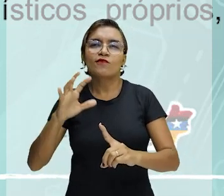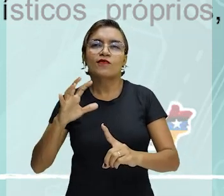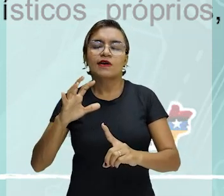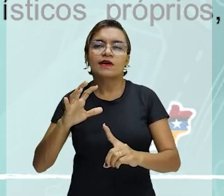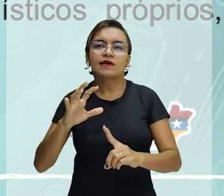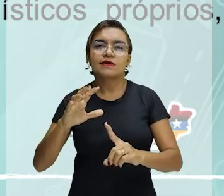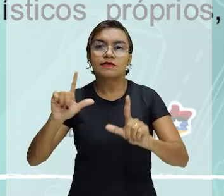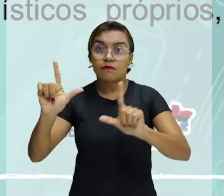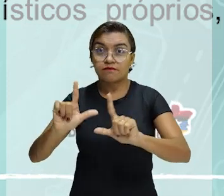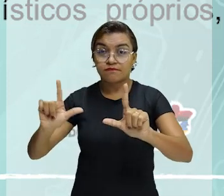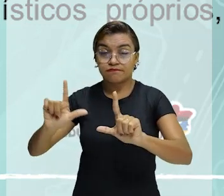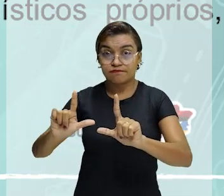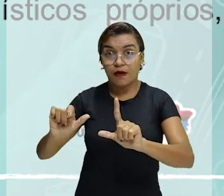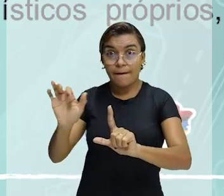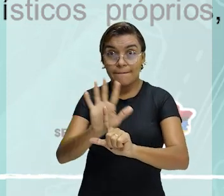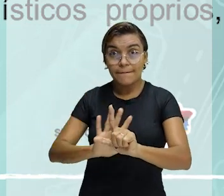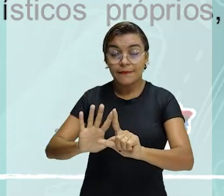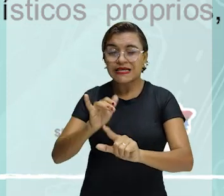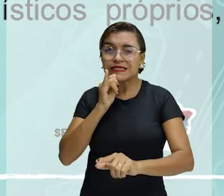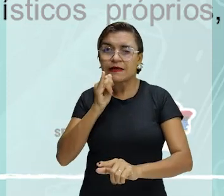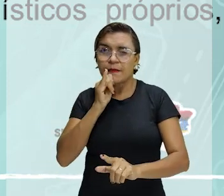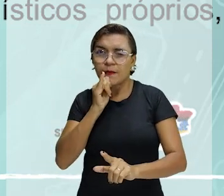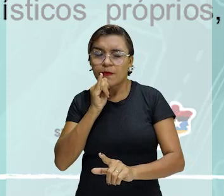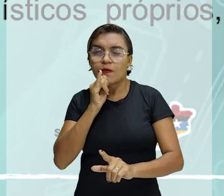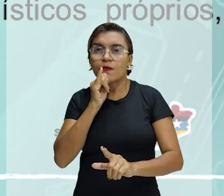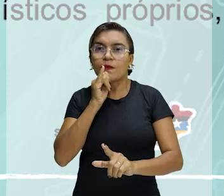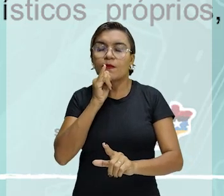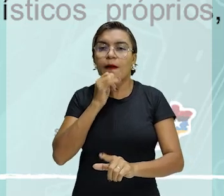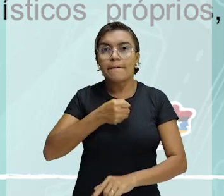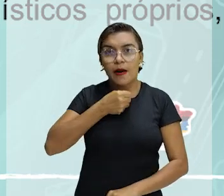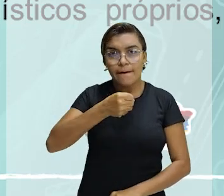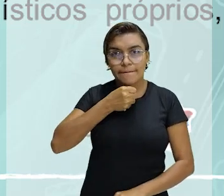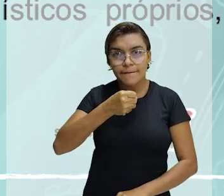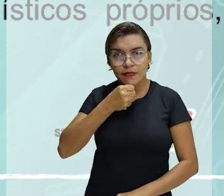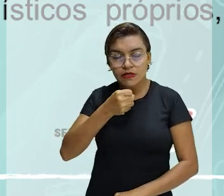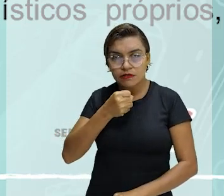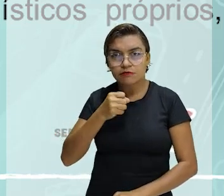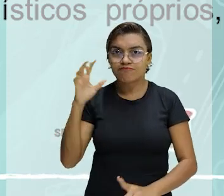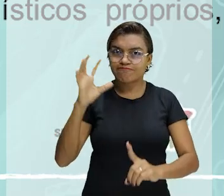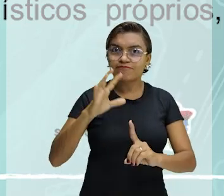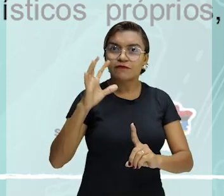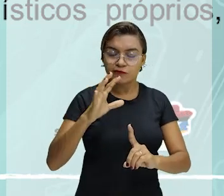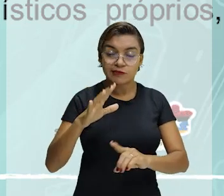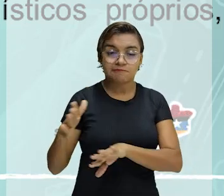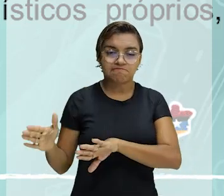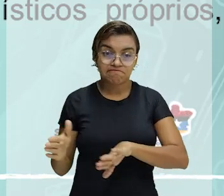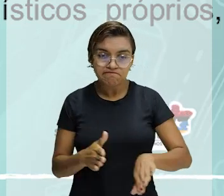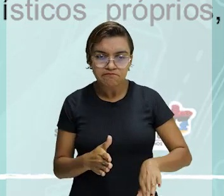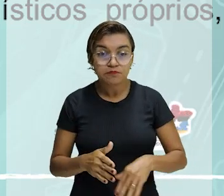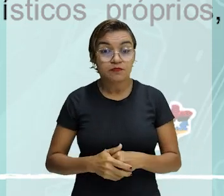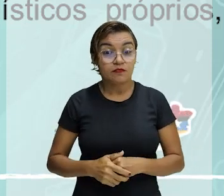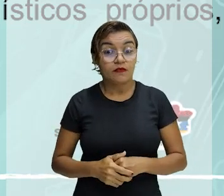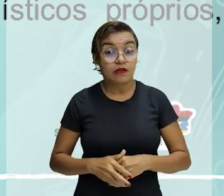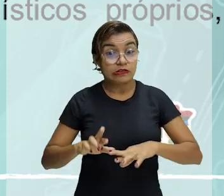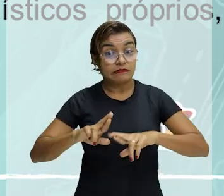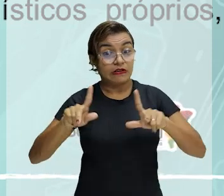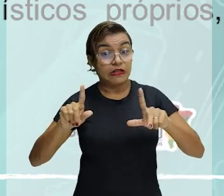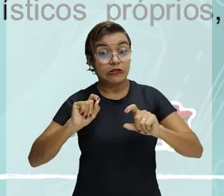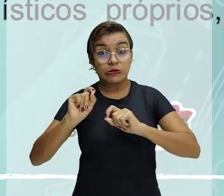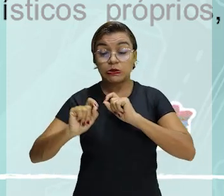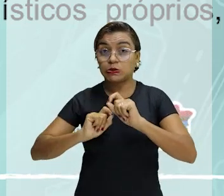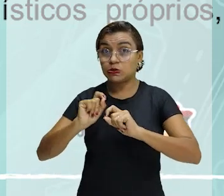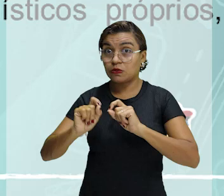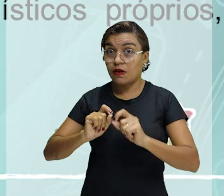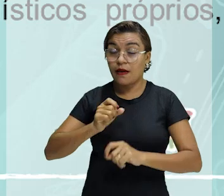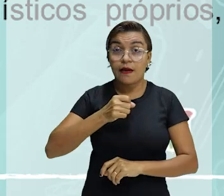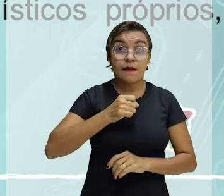exerce na formação de valores e opiniões na contemporaneidade. Ao contrário do que muitos pensam, reportagem